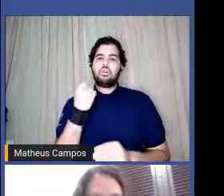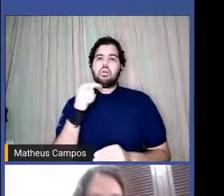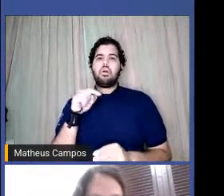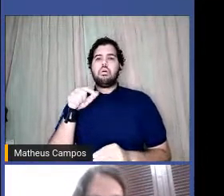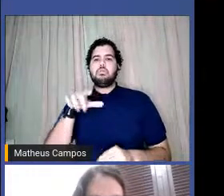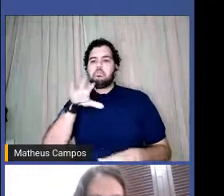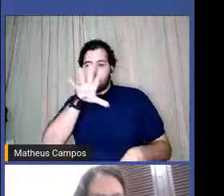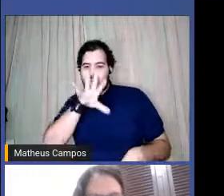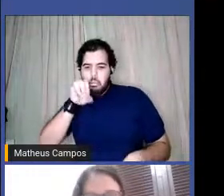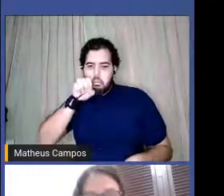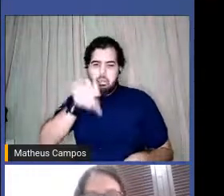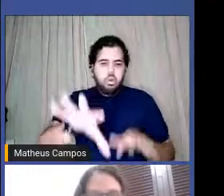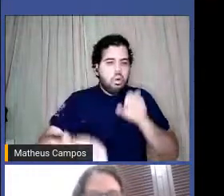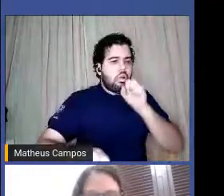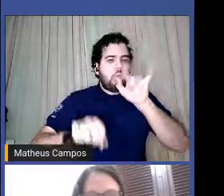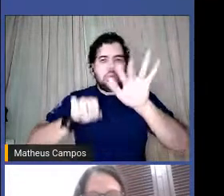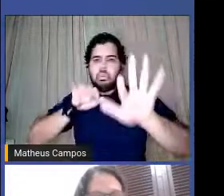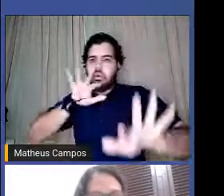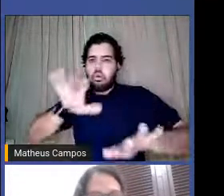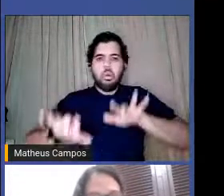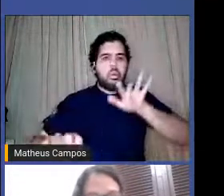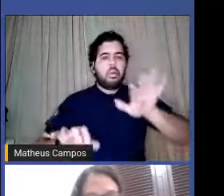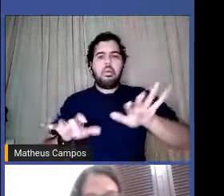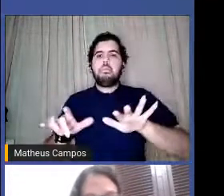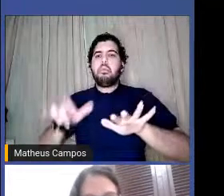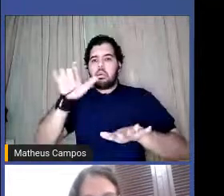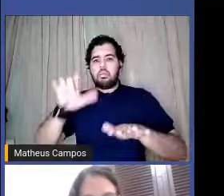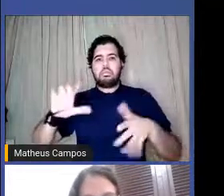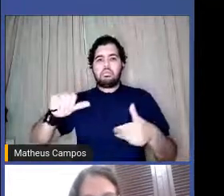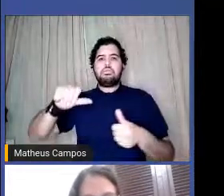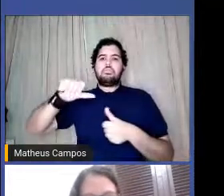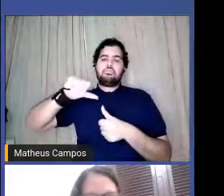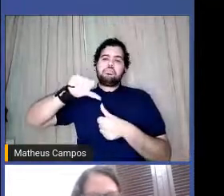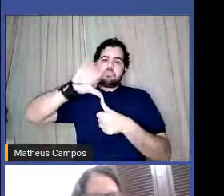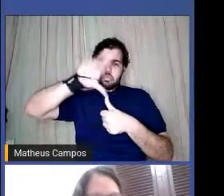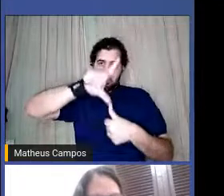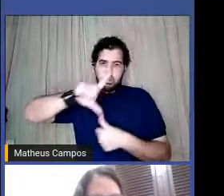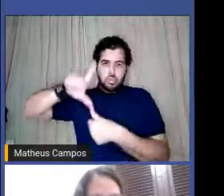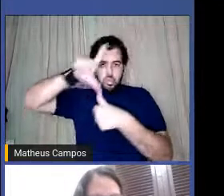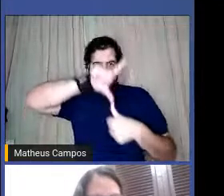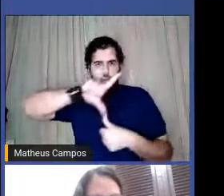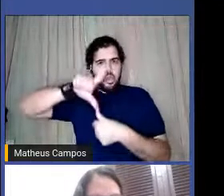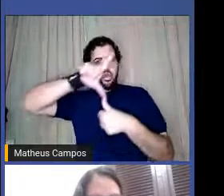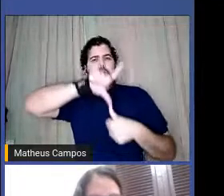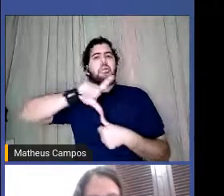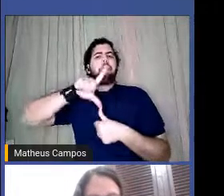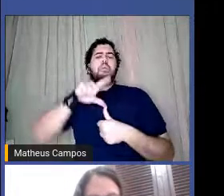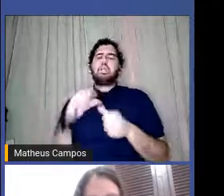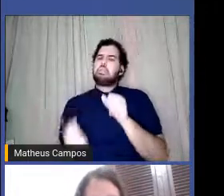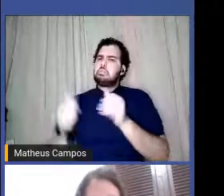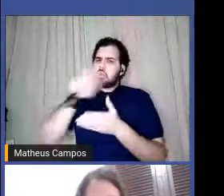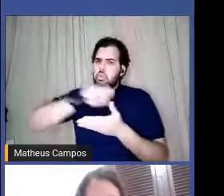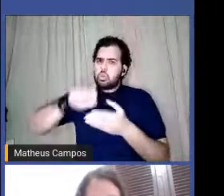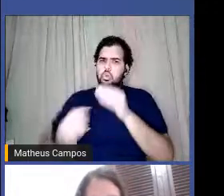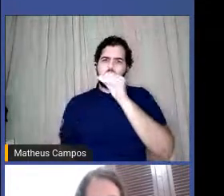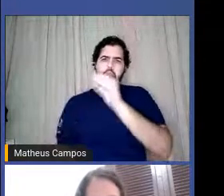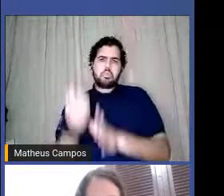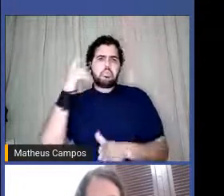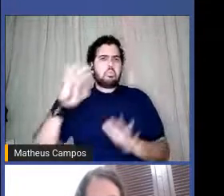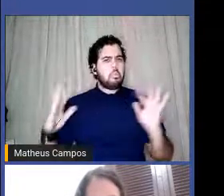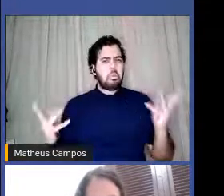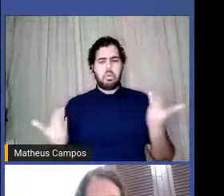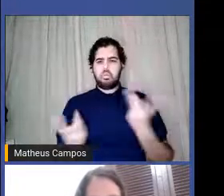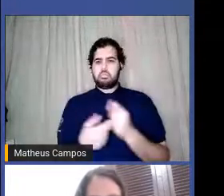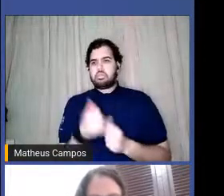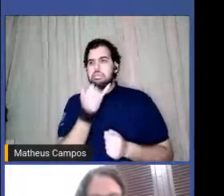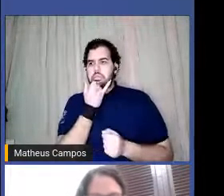uma produção independente. e a Mar é uma escritora sensacional. Ela teve até o... Sabrina, se eu estiver errada,